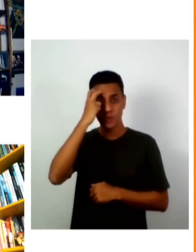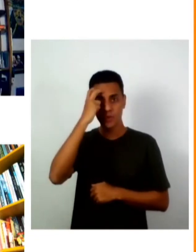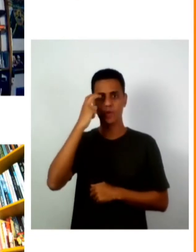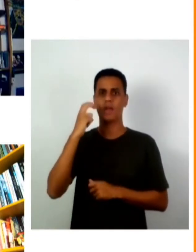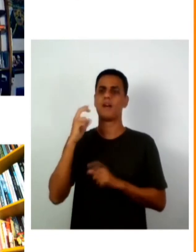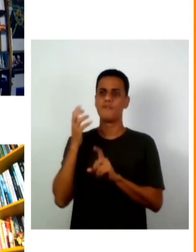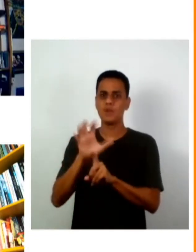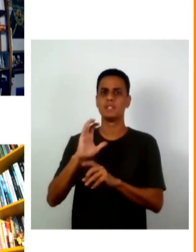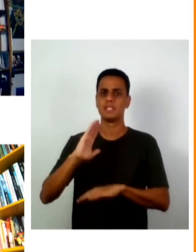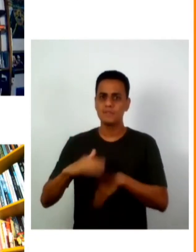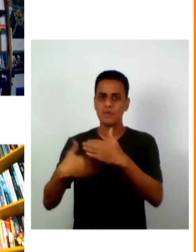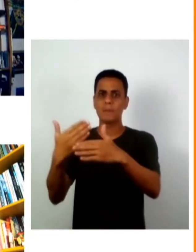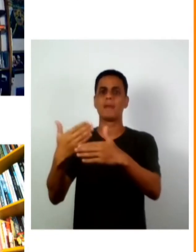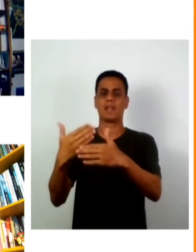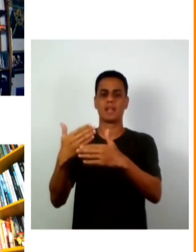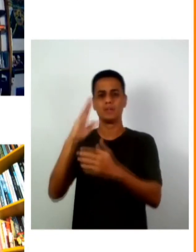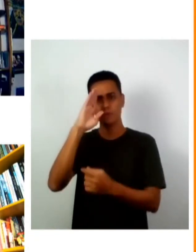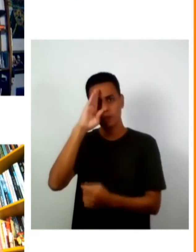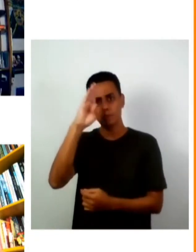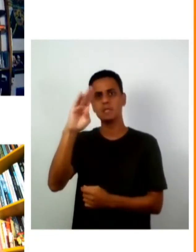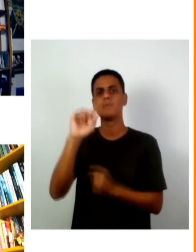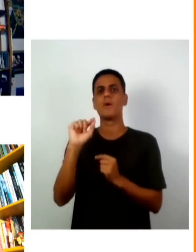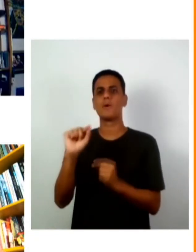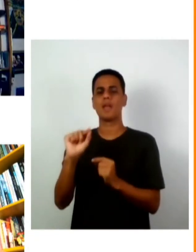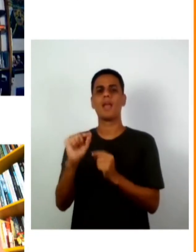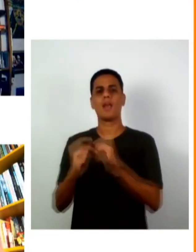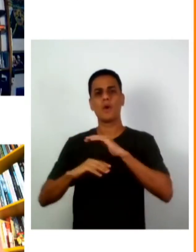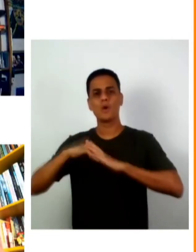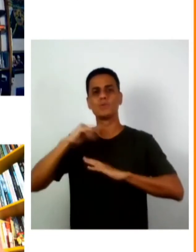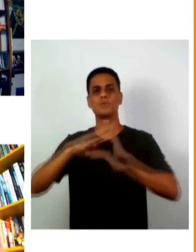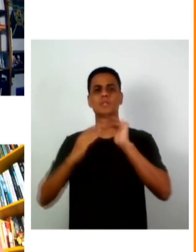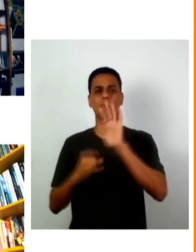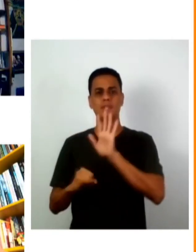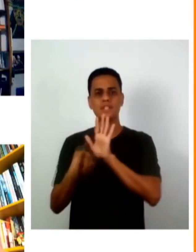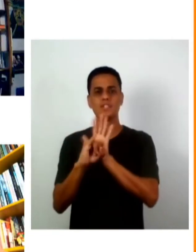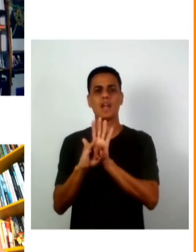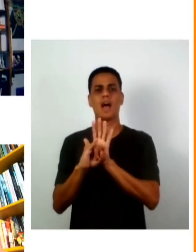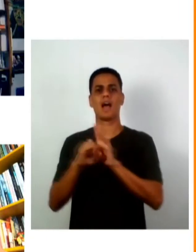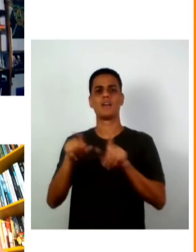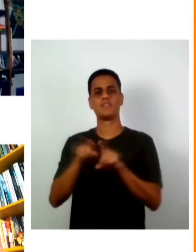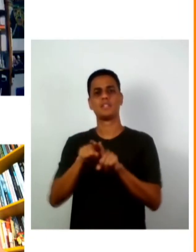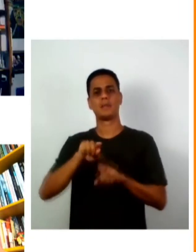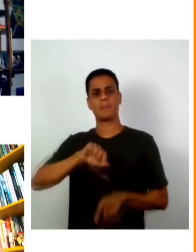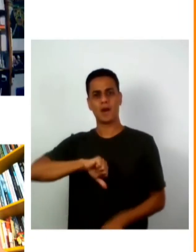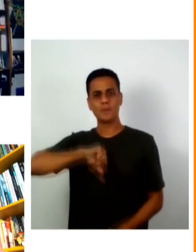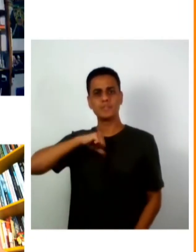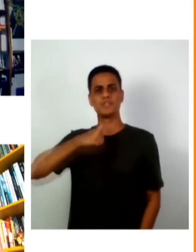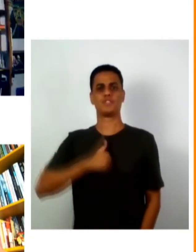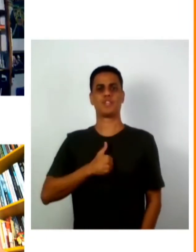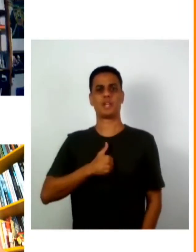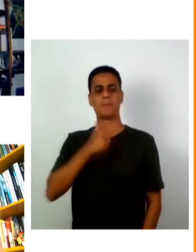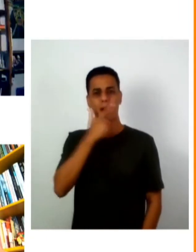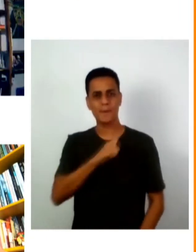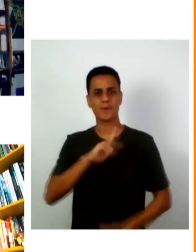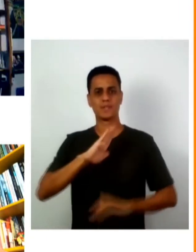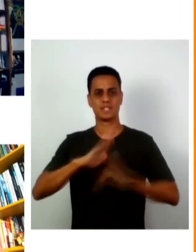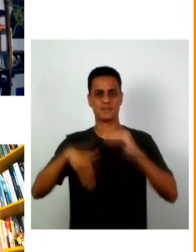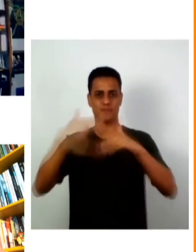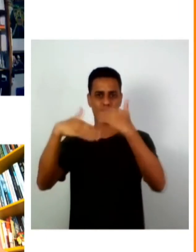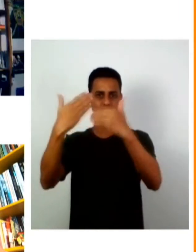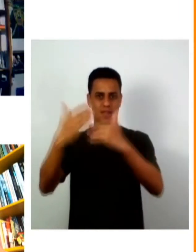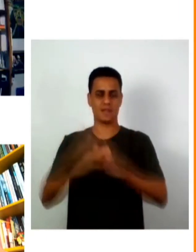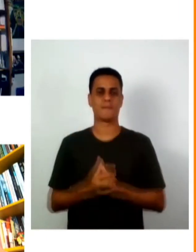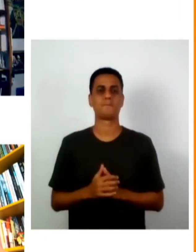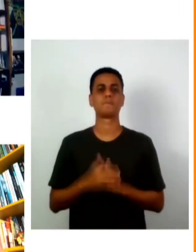desenvolvimento e principalmente na aquisição da recuperação ou resgate da identidade para o desenvolvimento eu queria